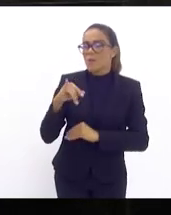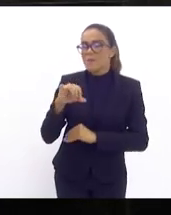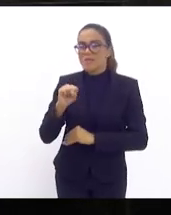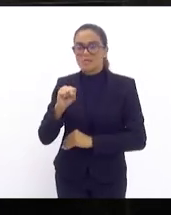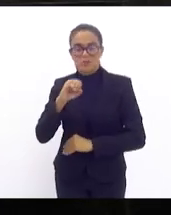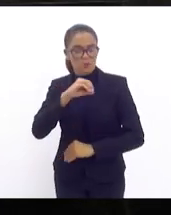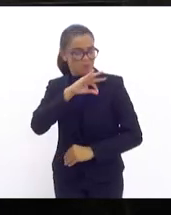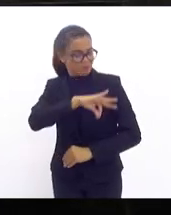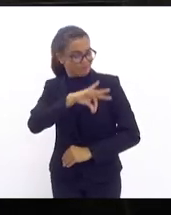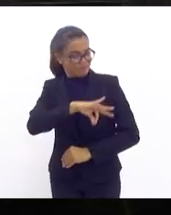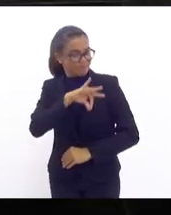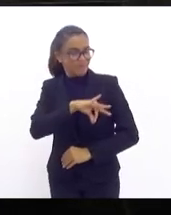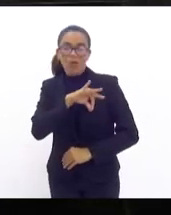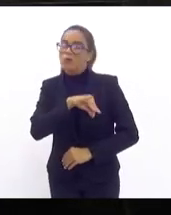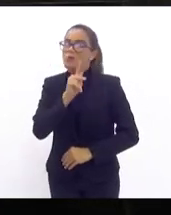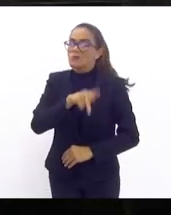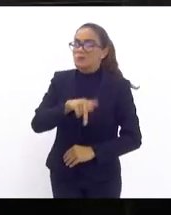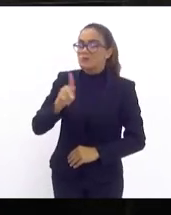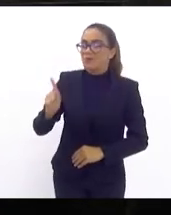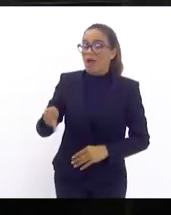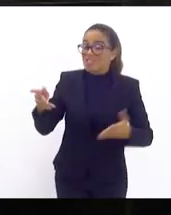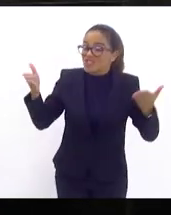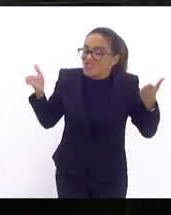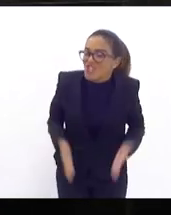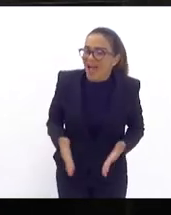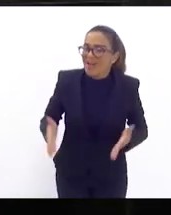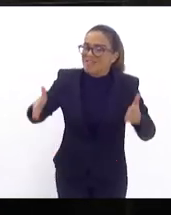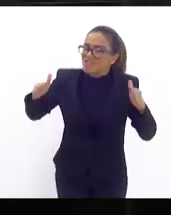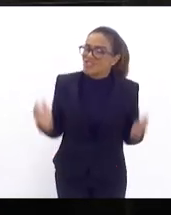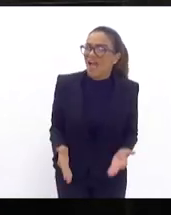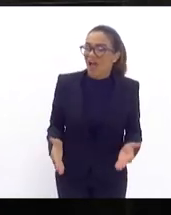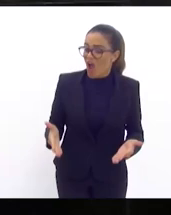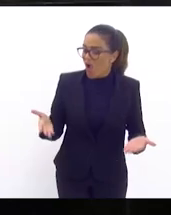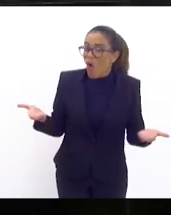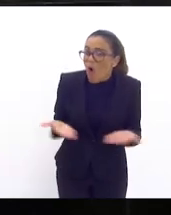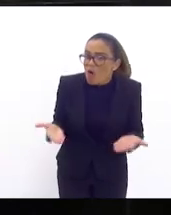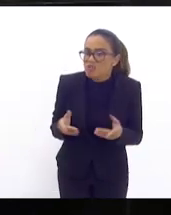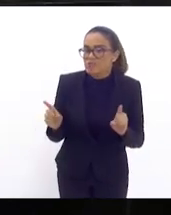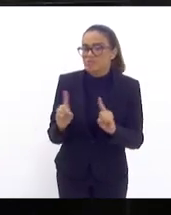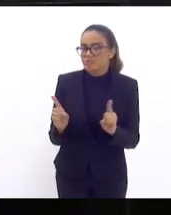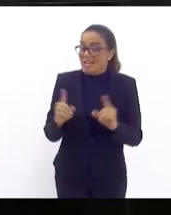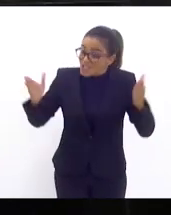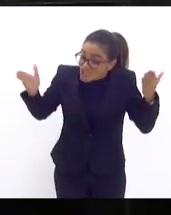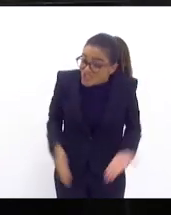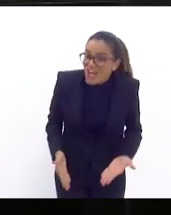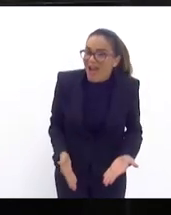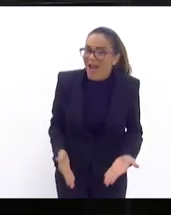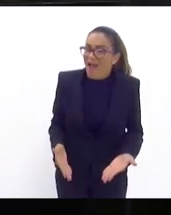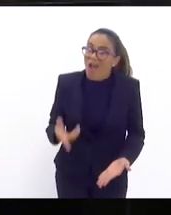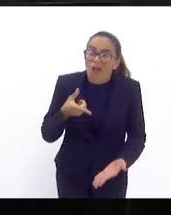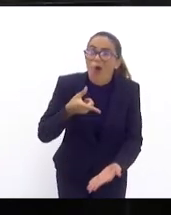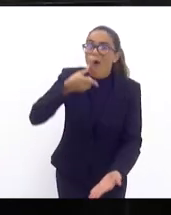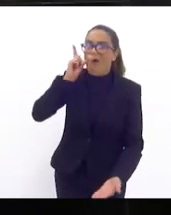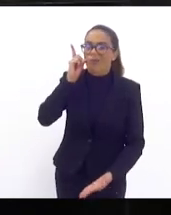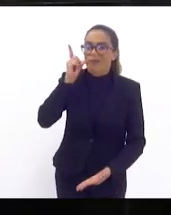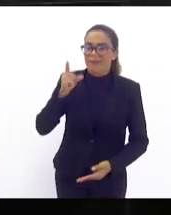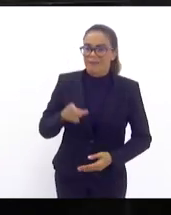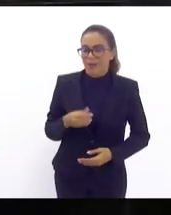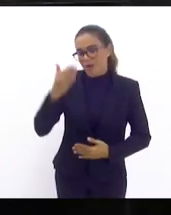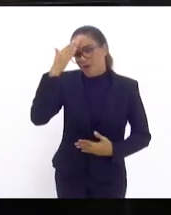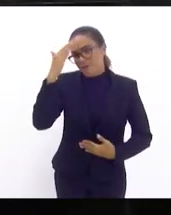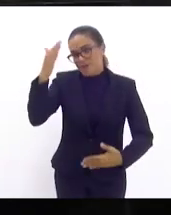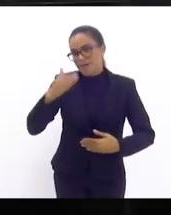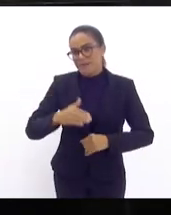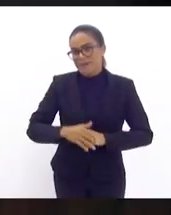nacional do magistério já e já não é pra hoje deputada Lucinha já é pra ontem muito